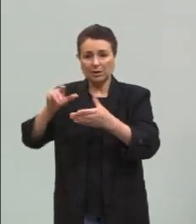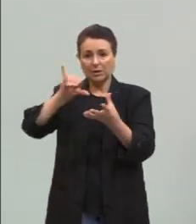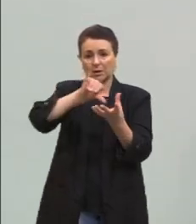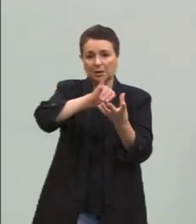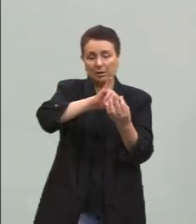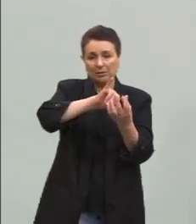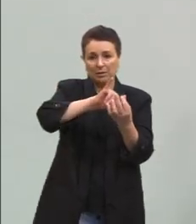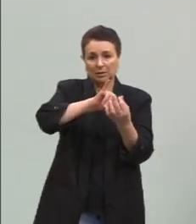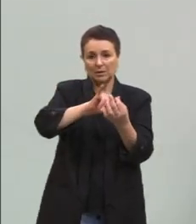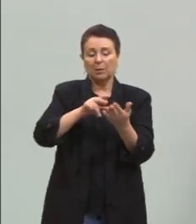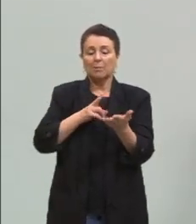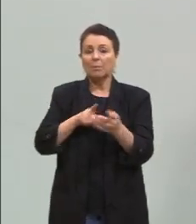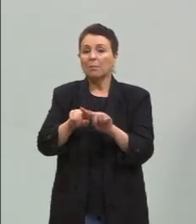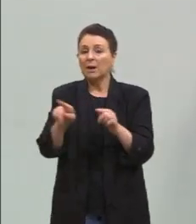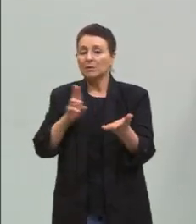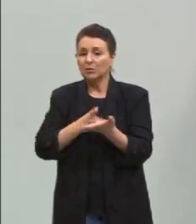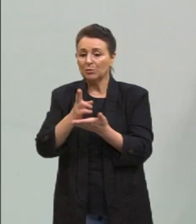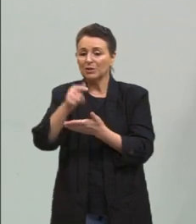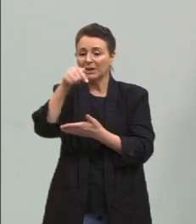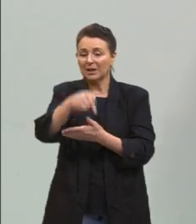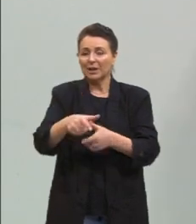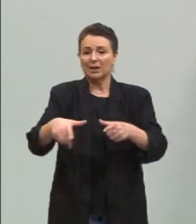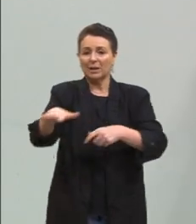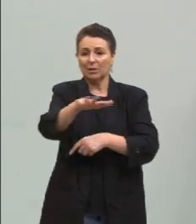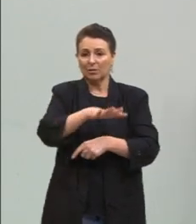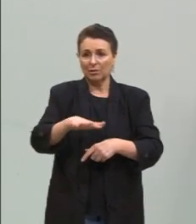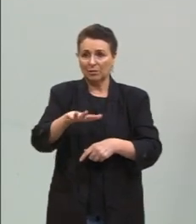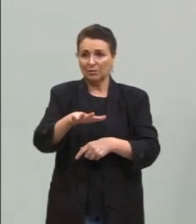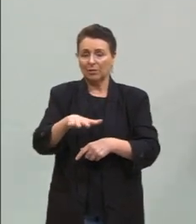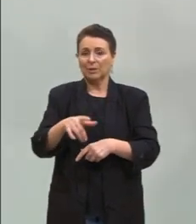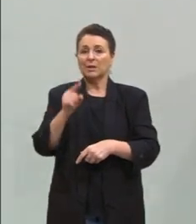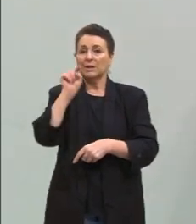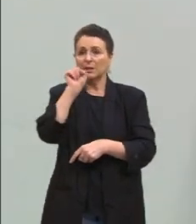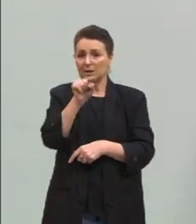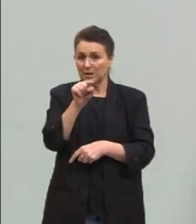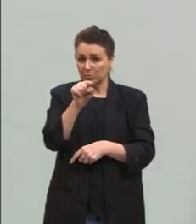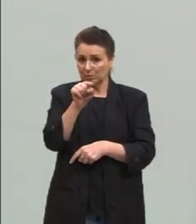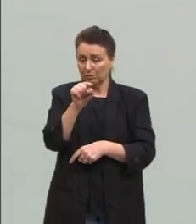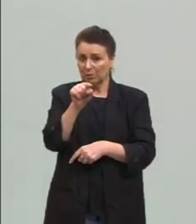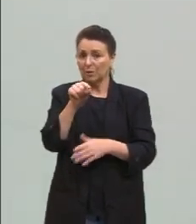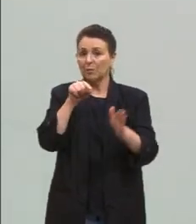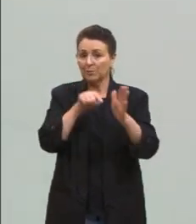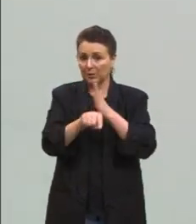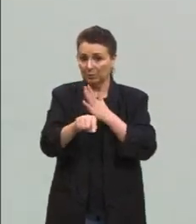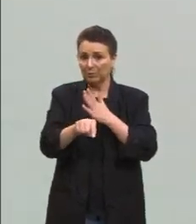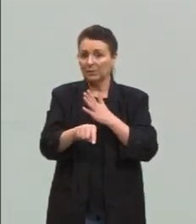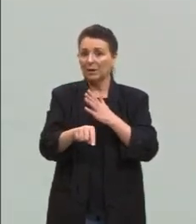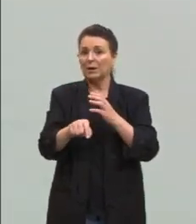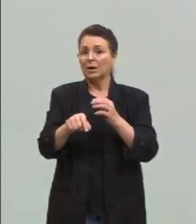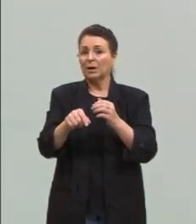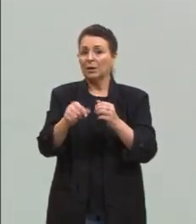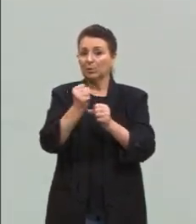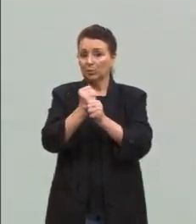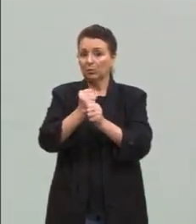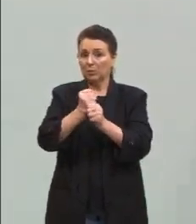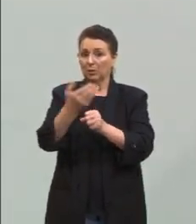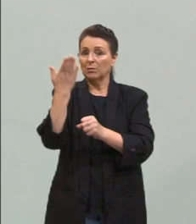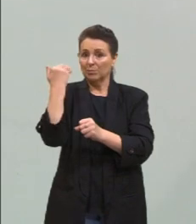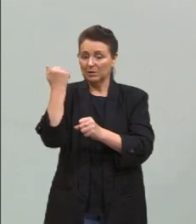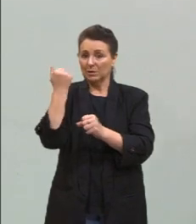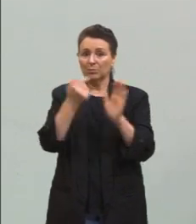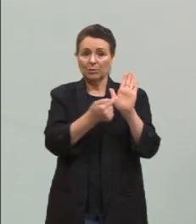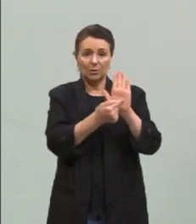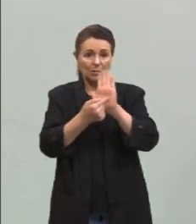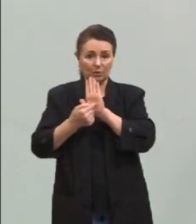se manter no local. então acaba sendo. E isso é uma questão do Enem passado, mostra exatamente isso, que